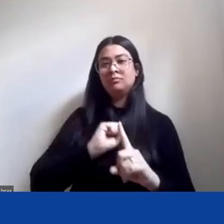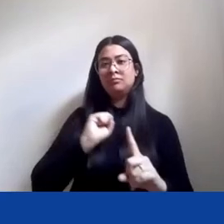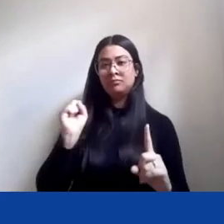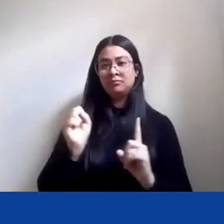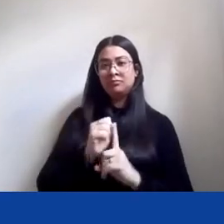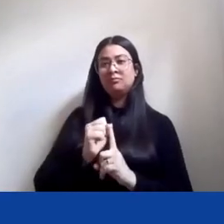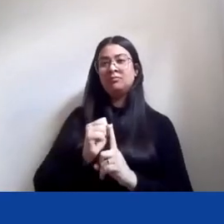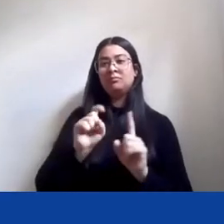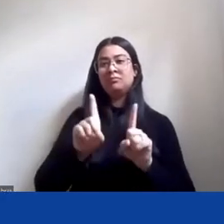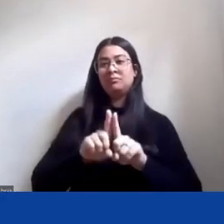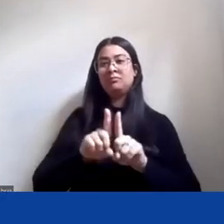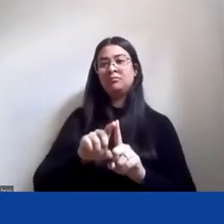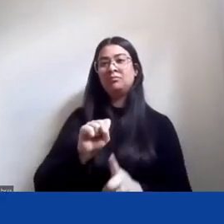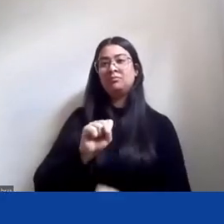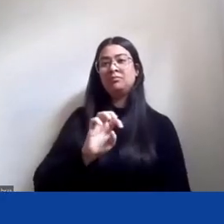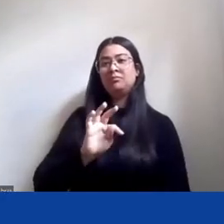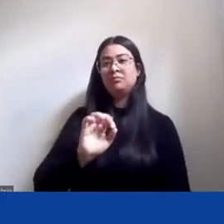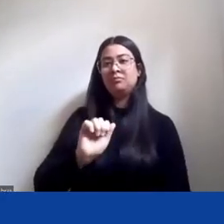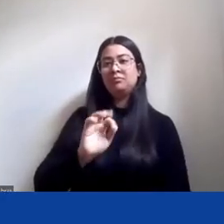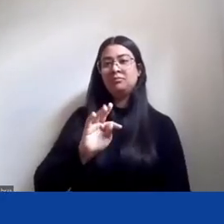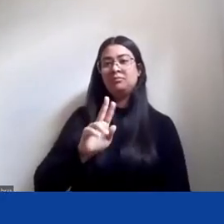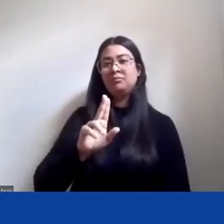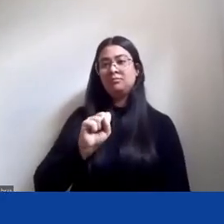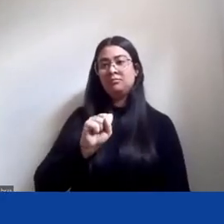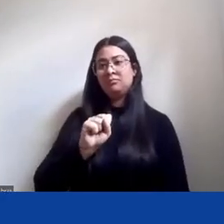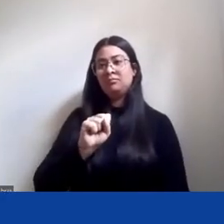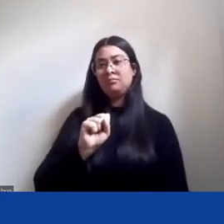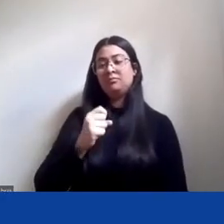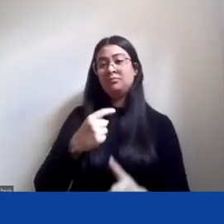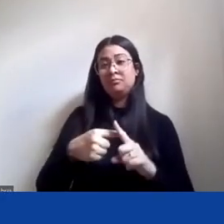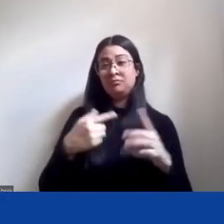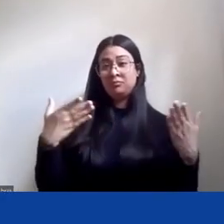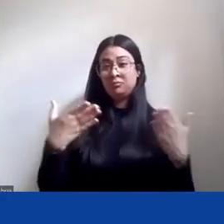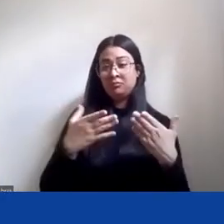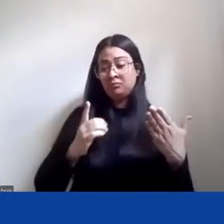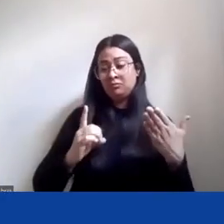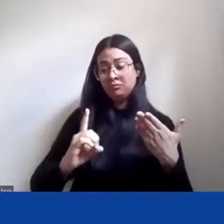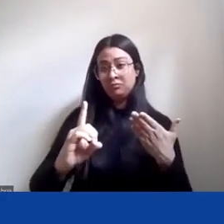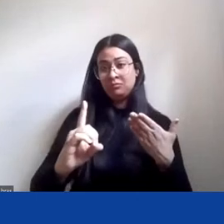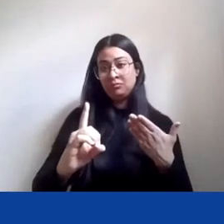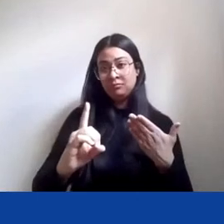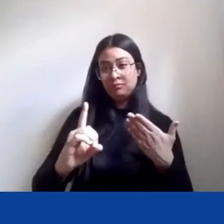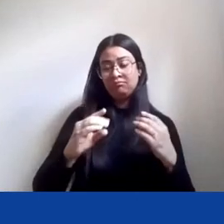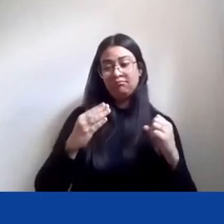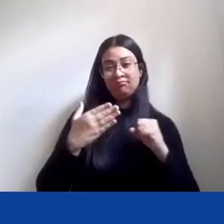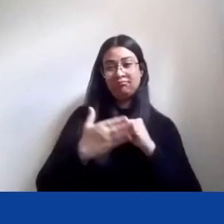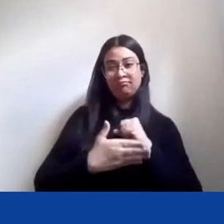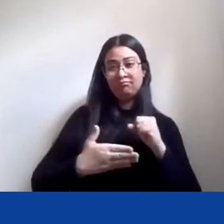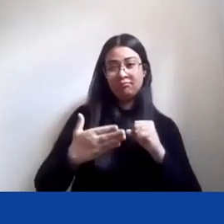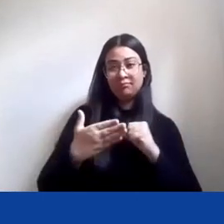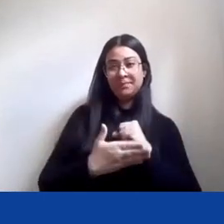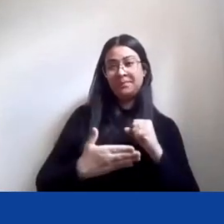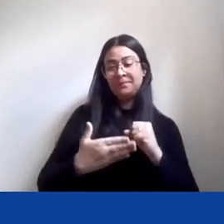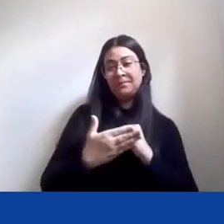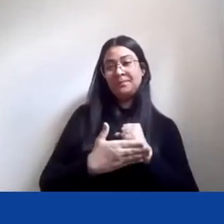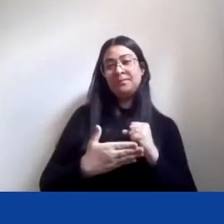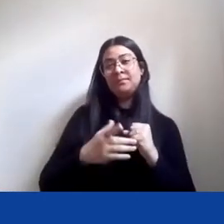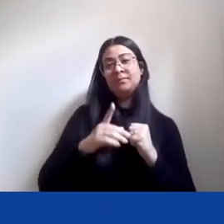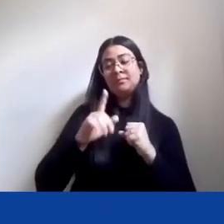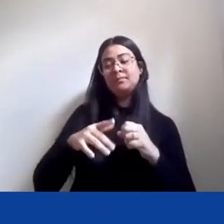os direitos que a gente tomou hoje por direitos fundamentais foram objeto de conflito na